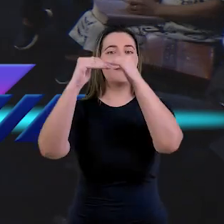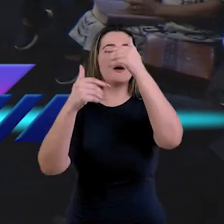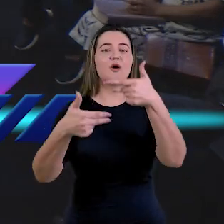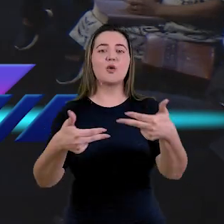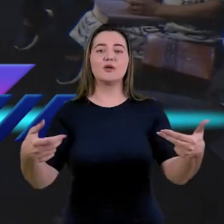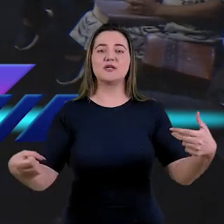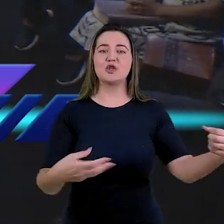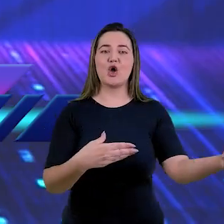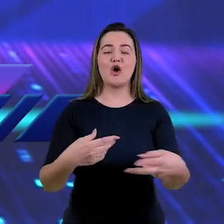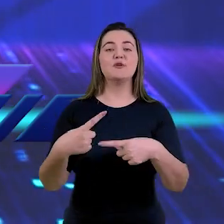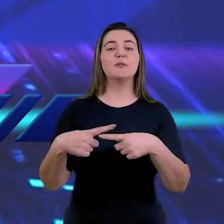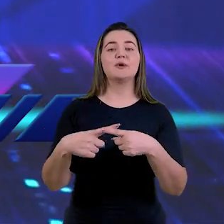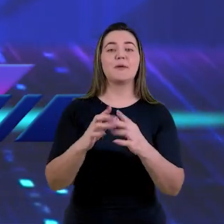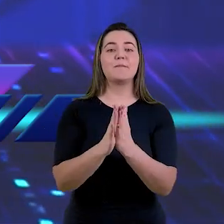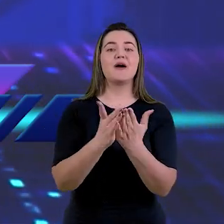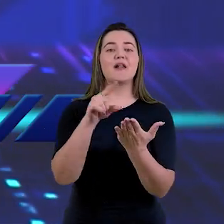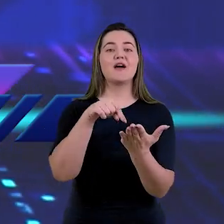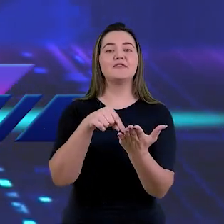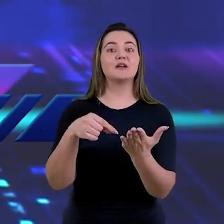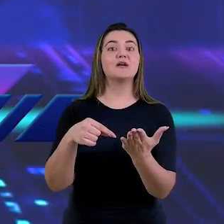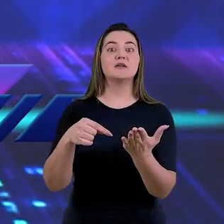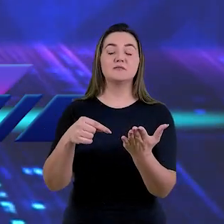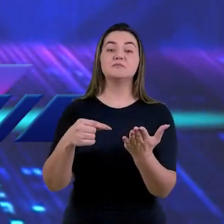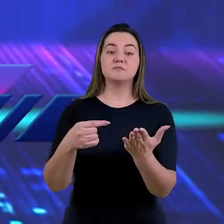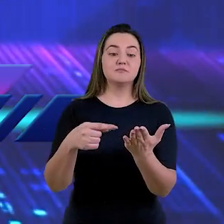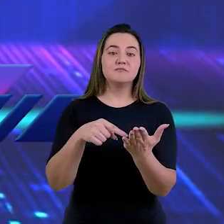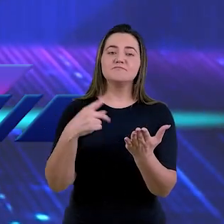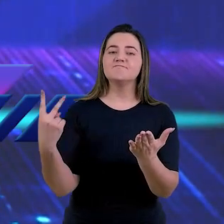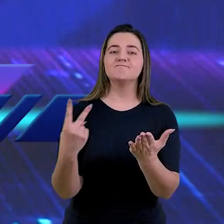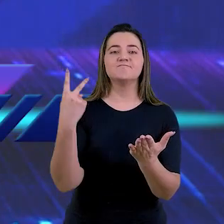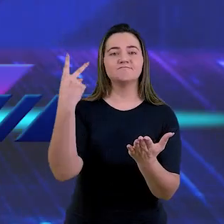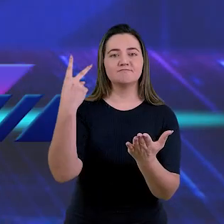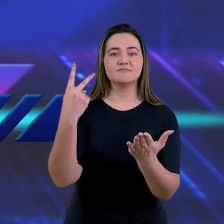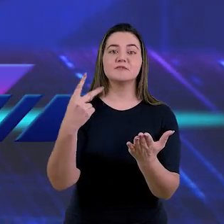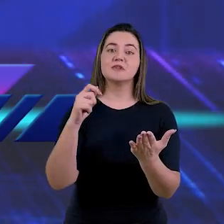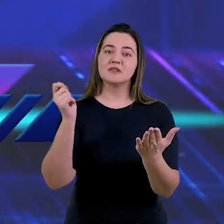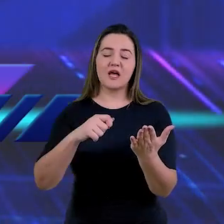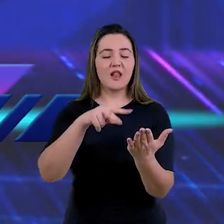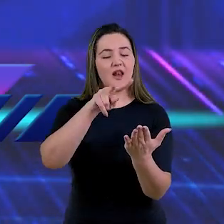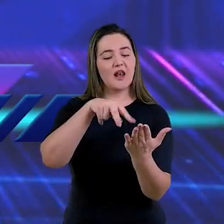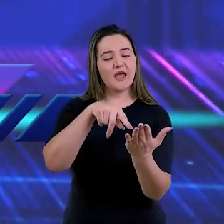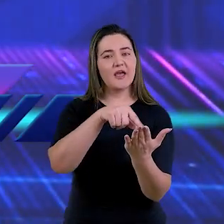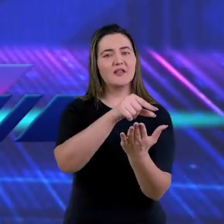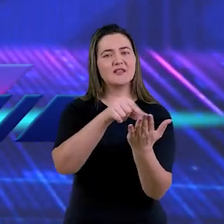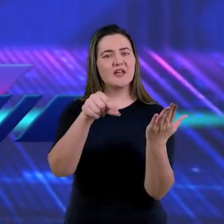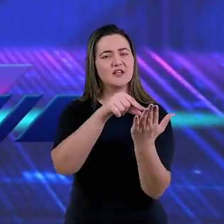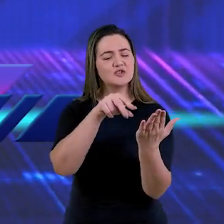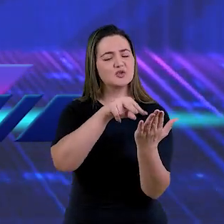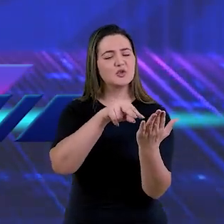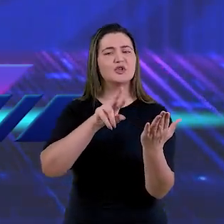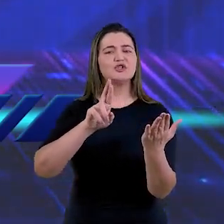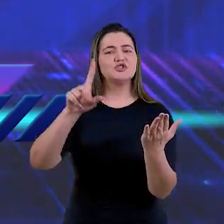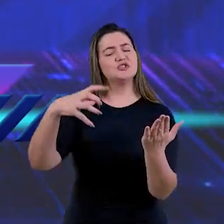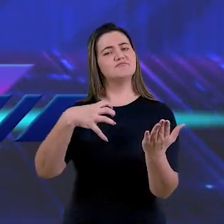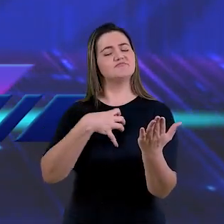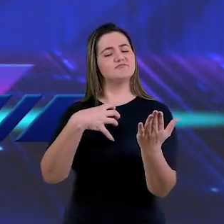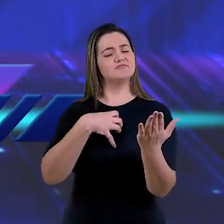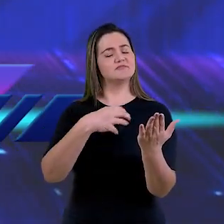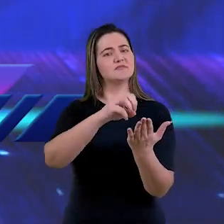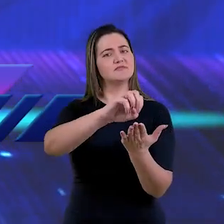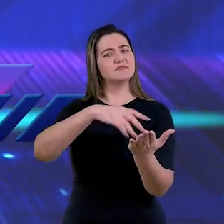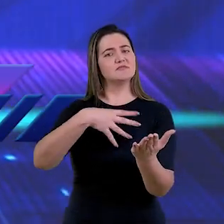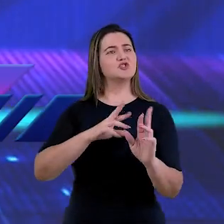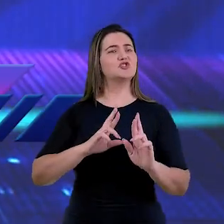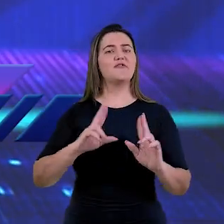coisas novas. Porque a Palavra de Deus, ela é riquíssima, é impressionante. Como você pode ler o mesmo versículo em diferentes dias